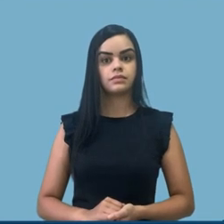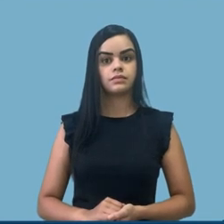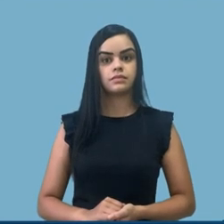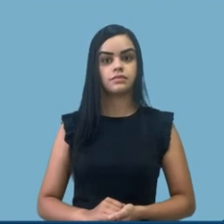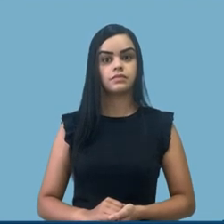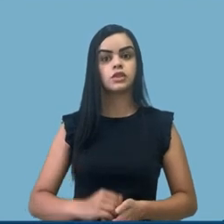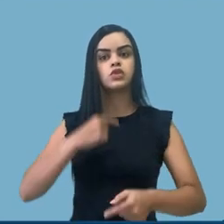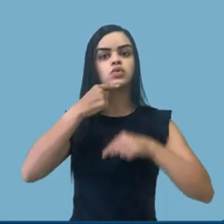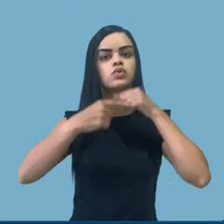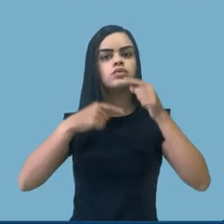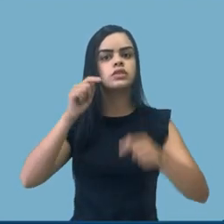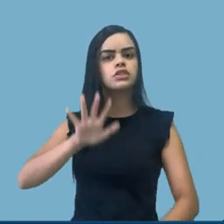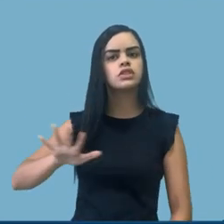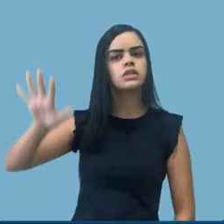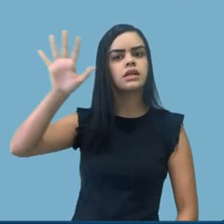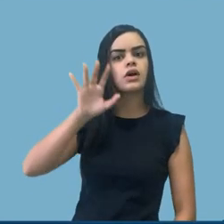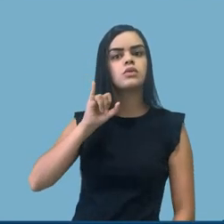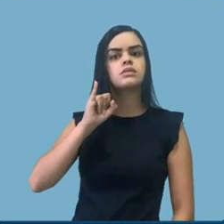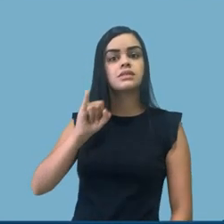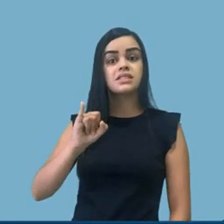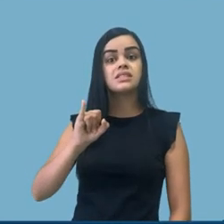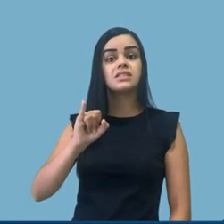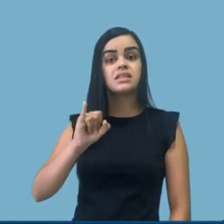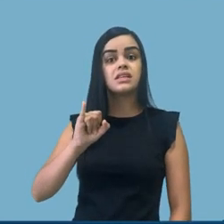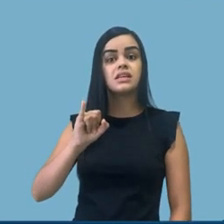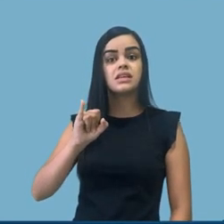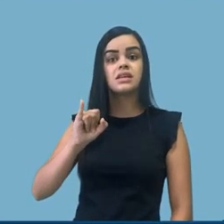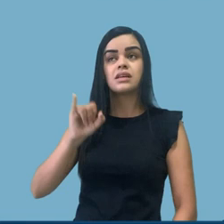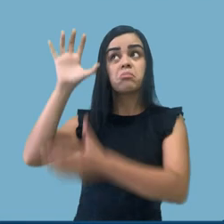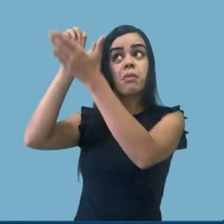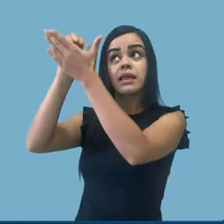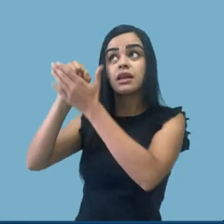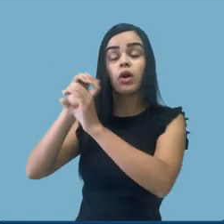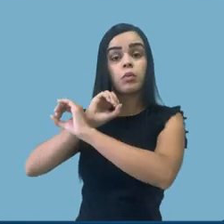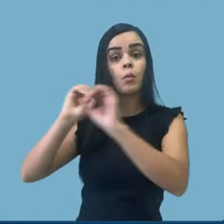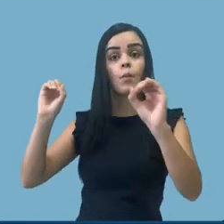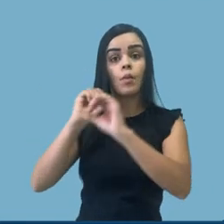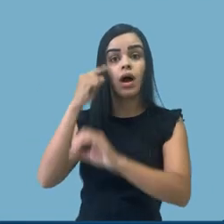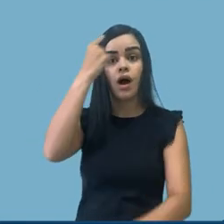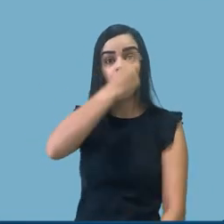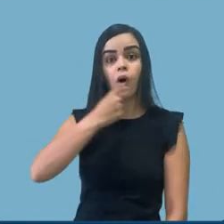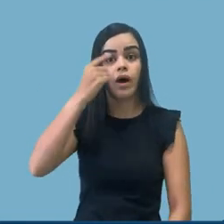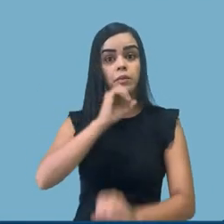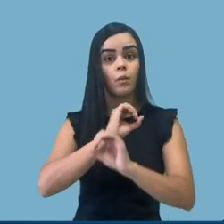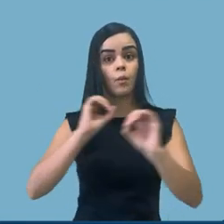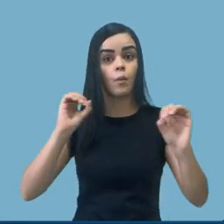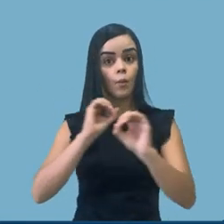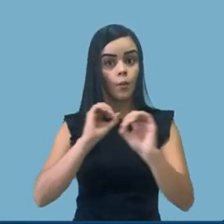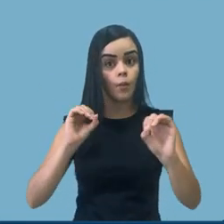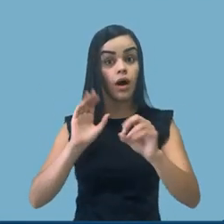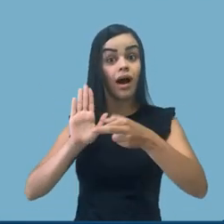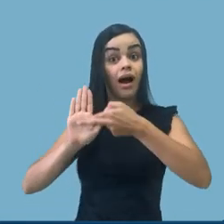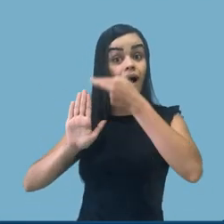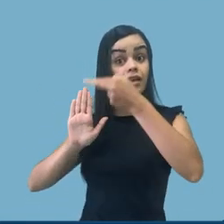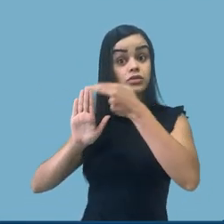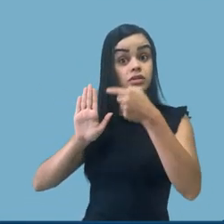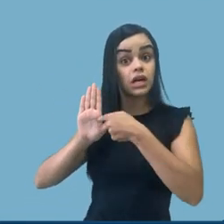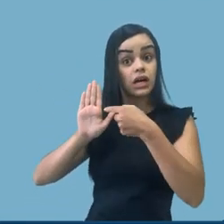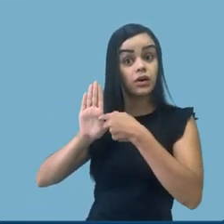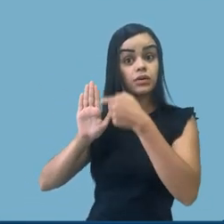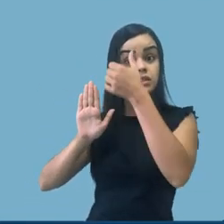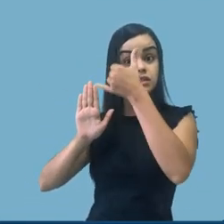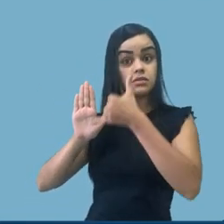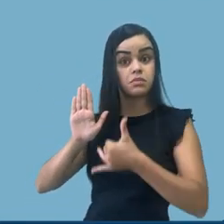Algumas dúvidas gerais. Se ficar com a carga horária zerada no ano letivo 2020, na resolução, a resolução estabelece que